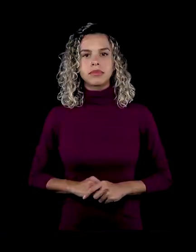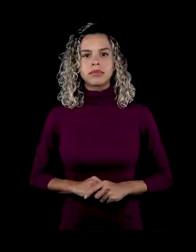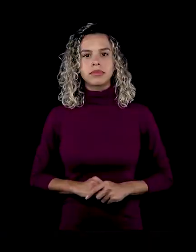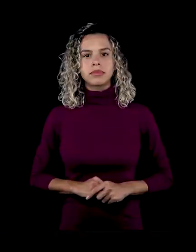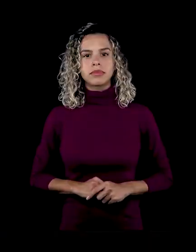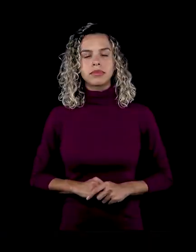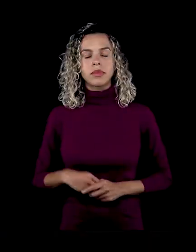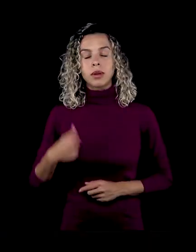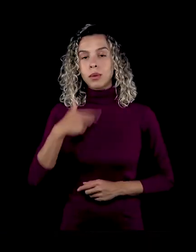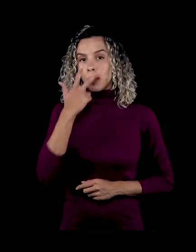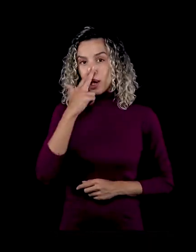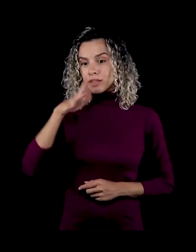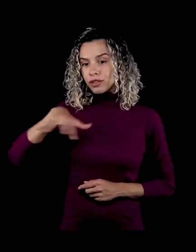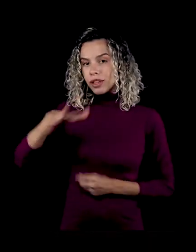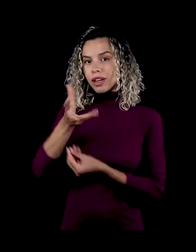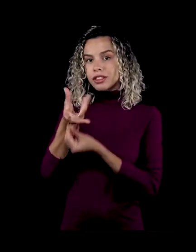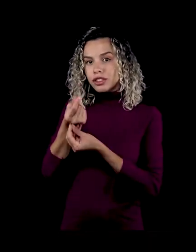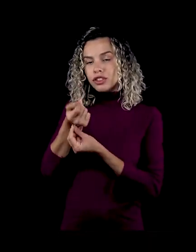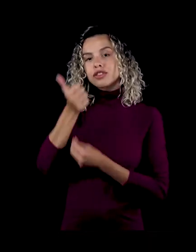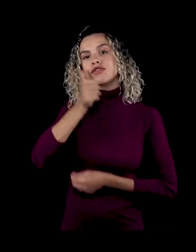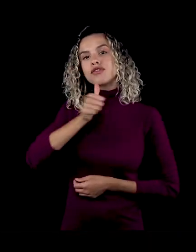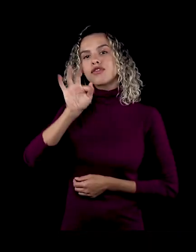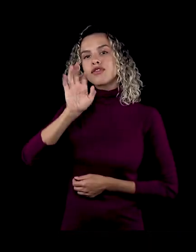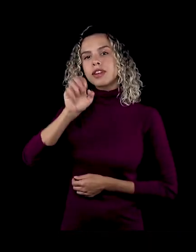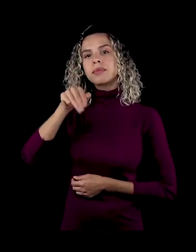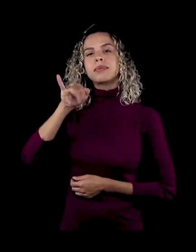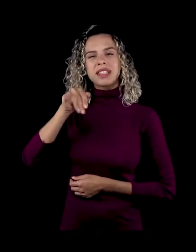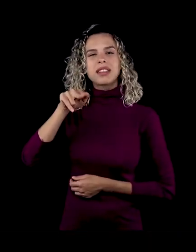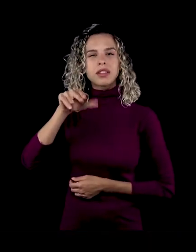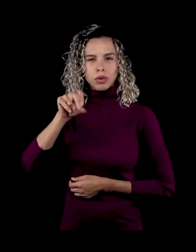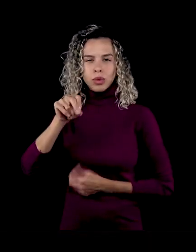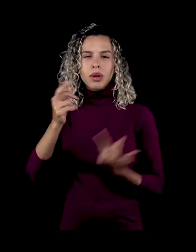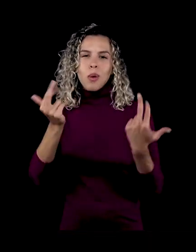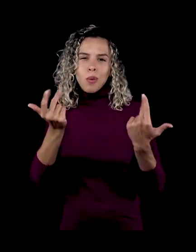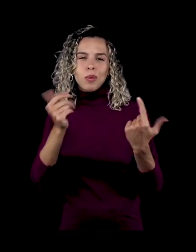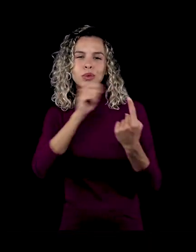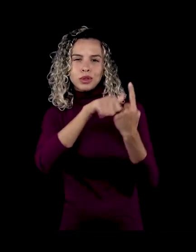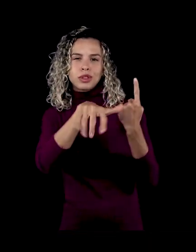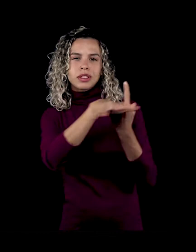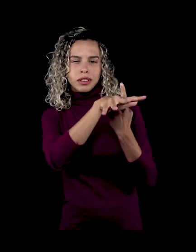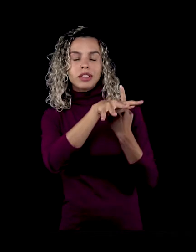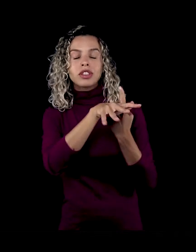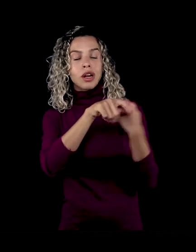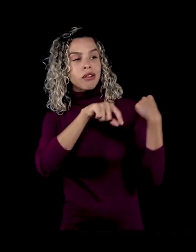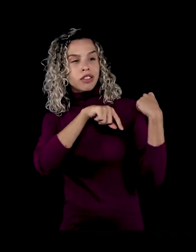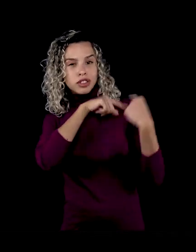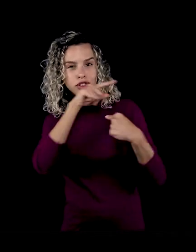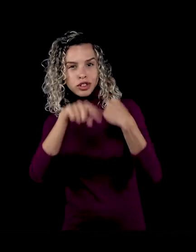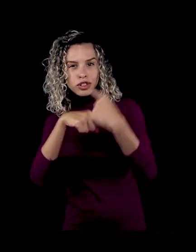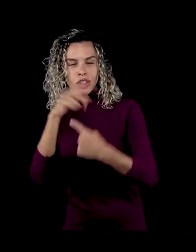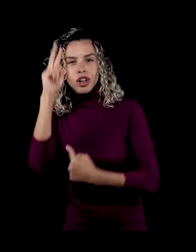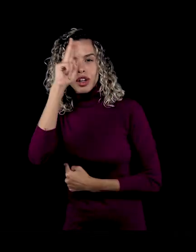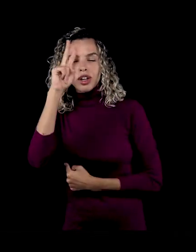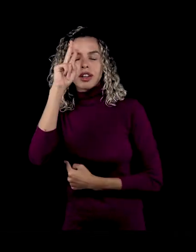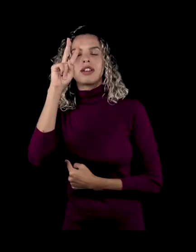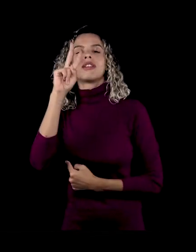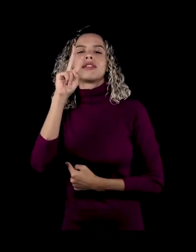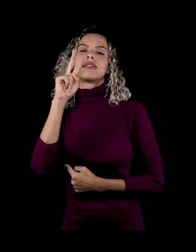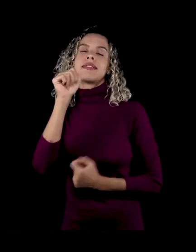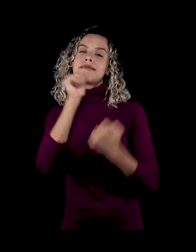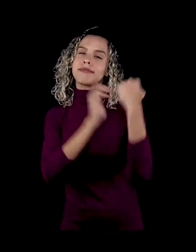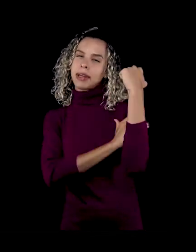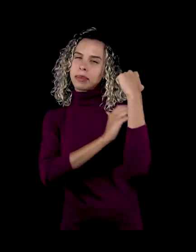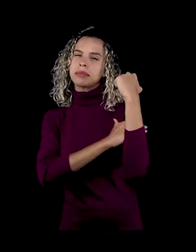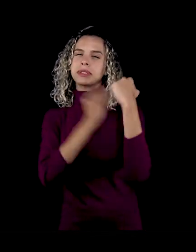O feminino na arte, assim como em várias esferas da sociedade, historicamente, uma coisa que o feminismo tem